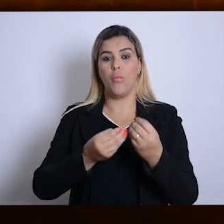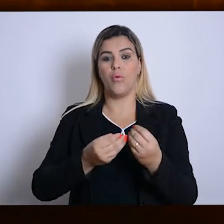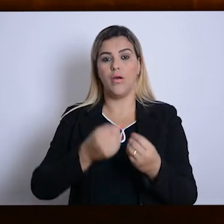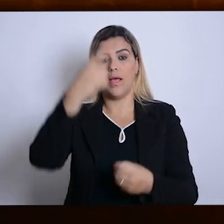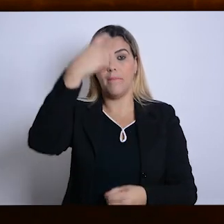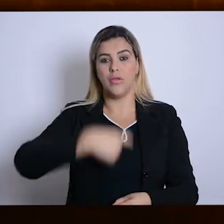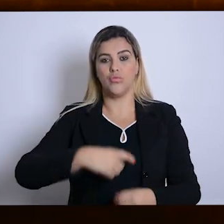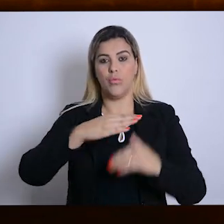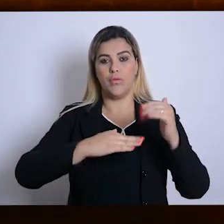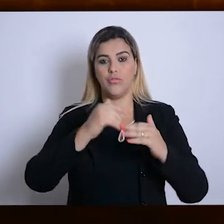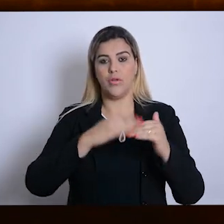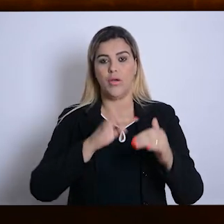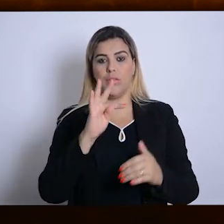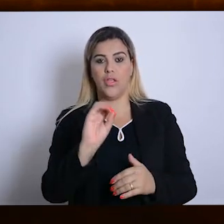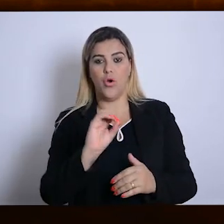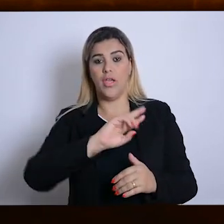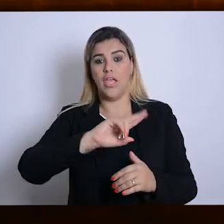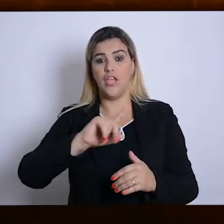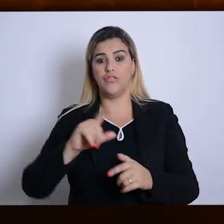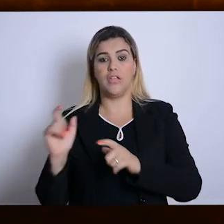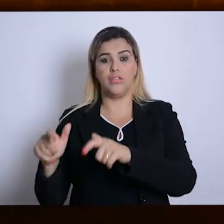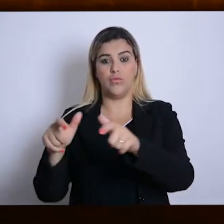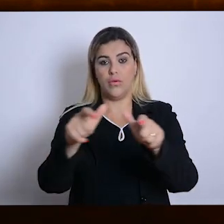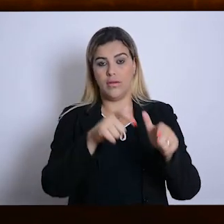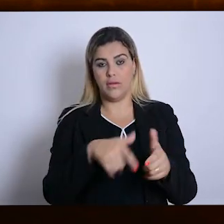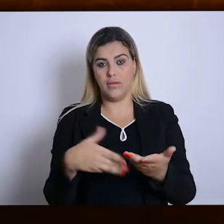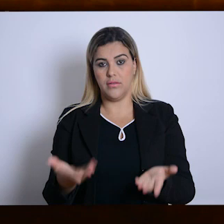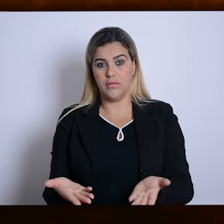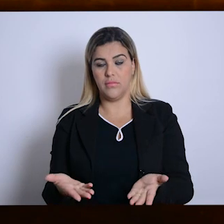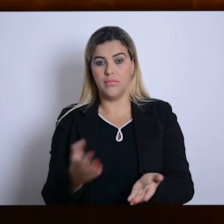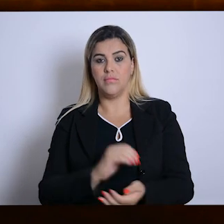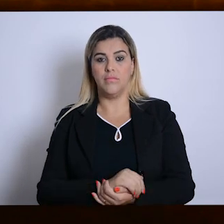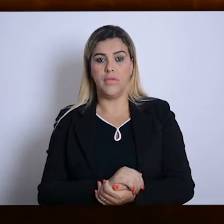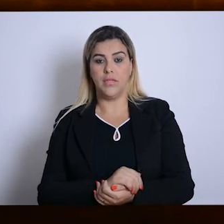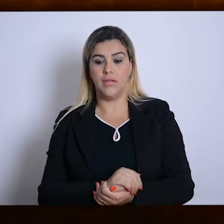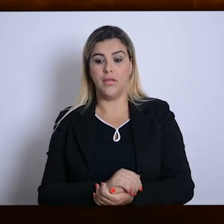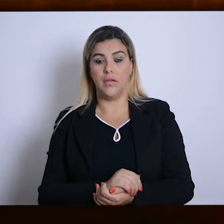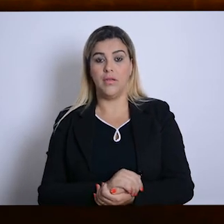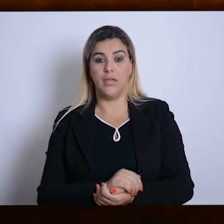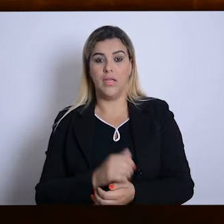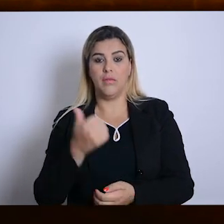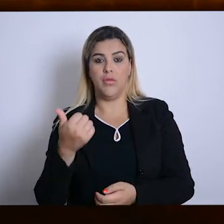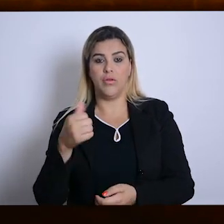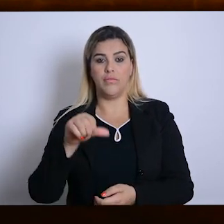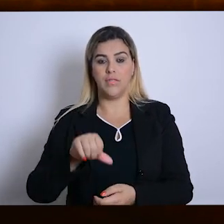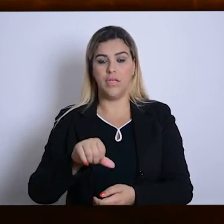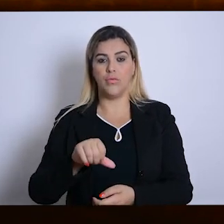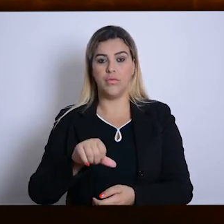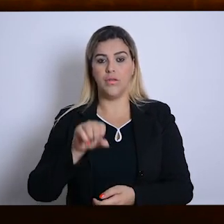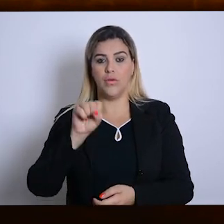em diferentes cenários. E, conforme você destaca, em 1989,